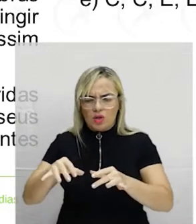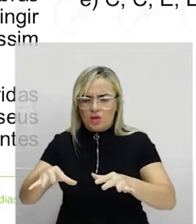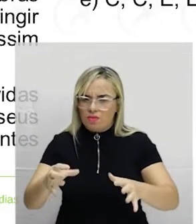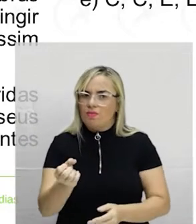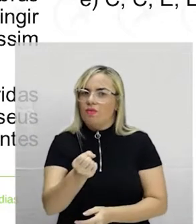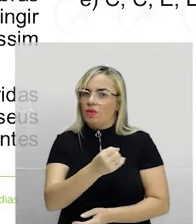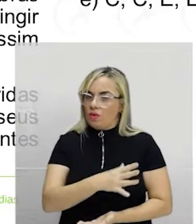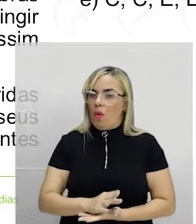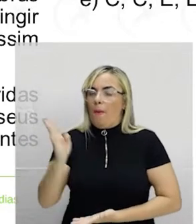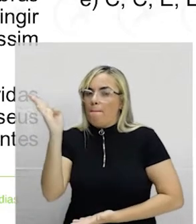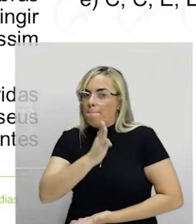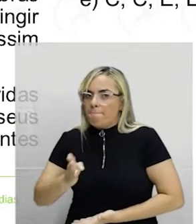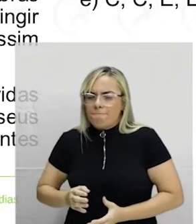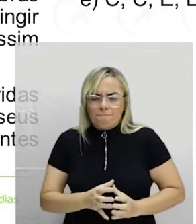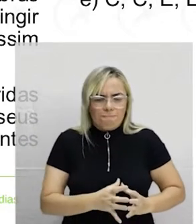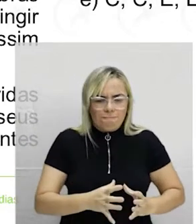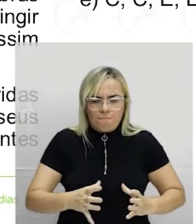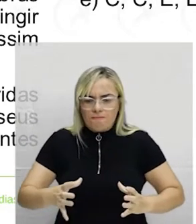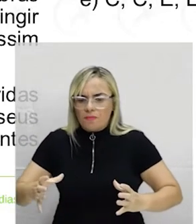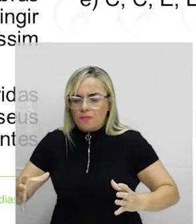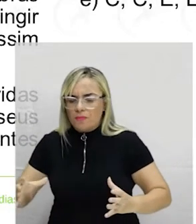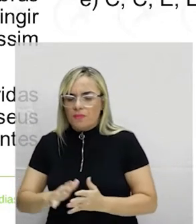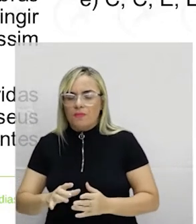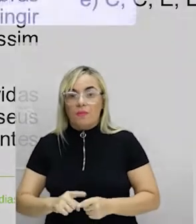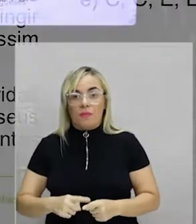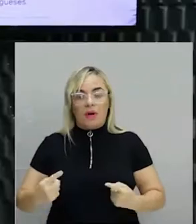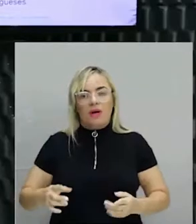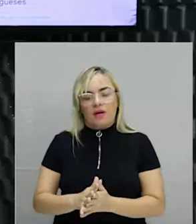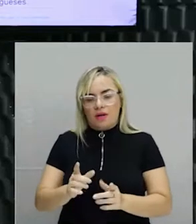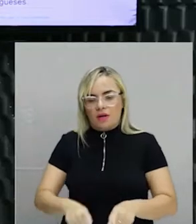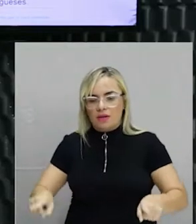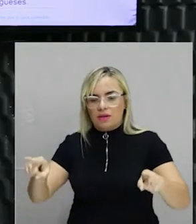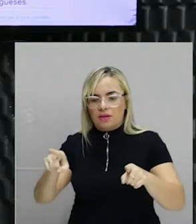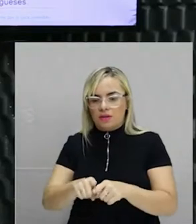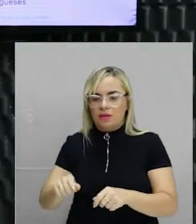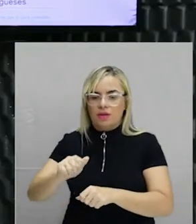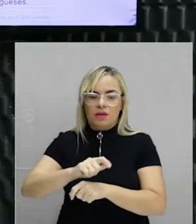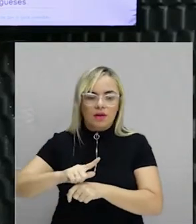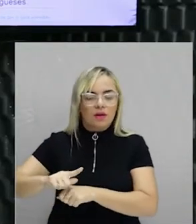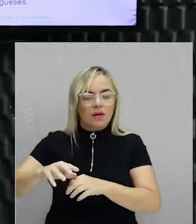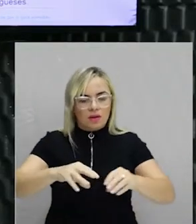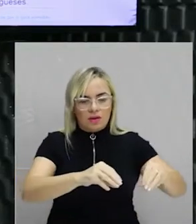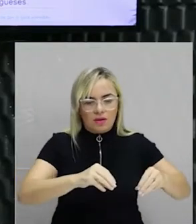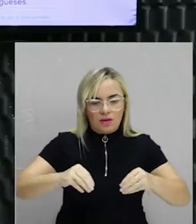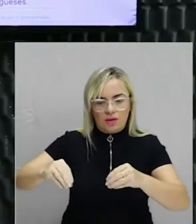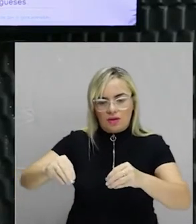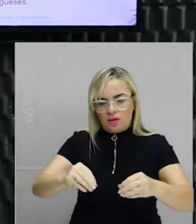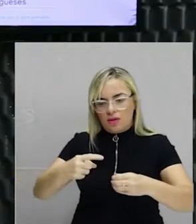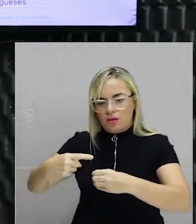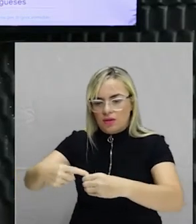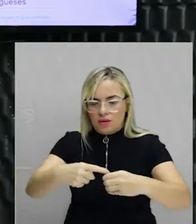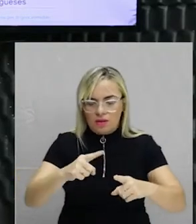o Brasil é gigante, também às condições geológicas dos seus terrenos e à situação no interior, mas também às diferentes